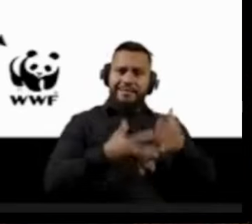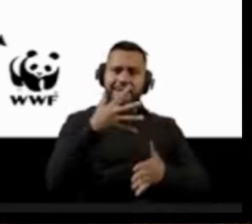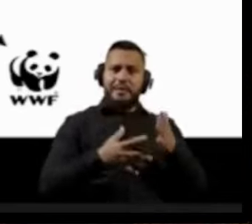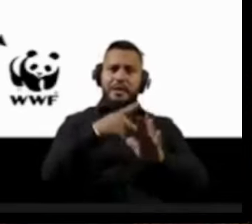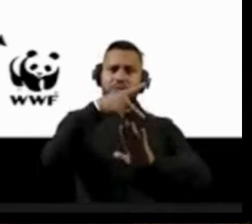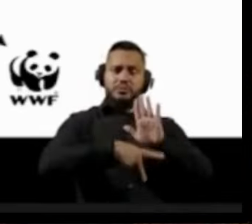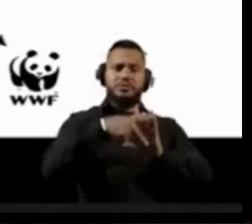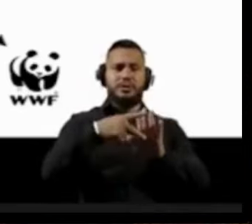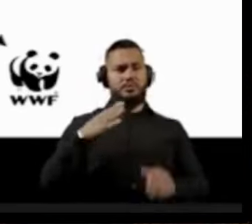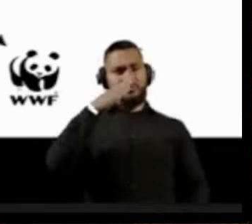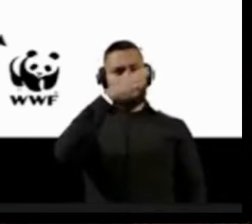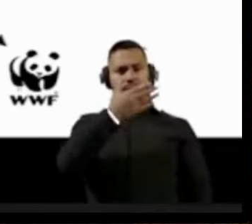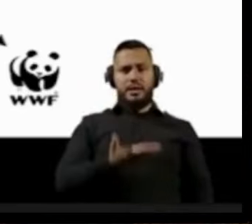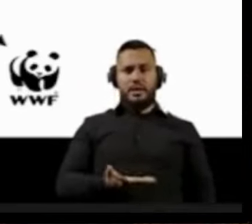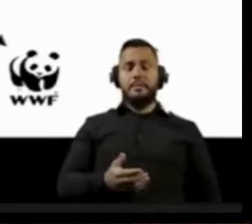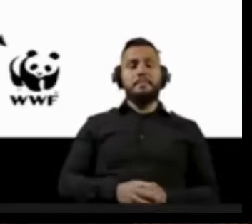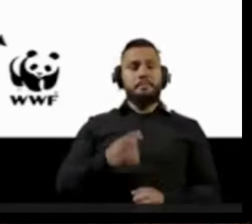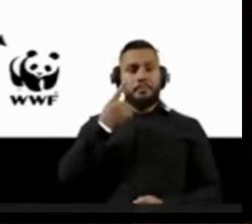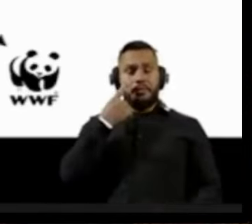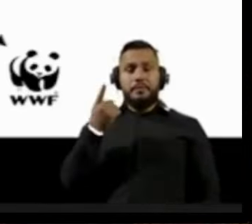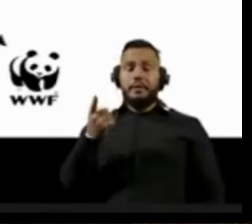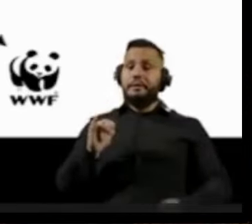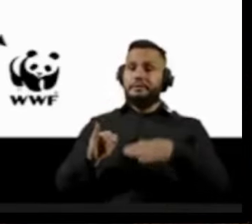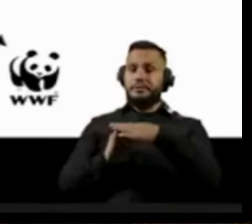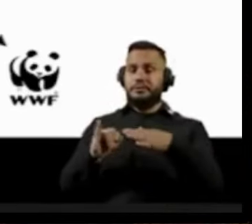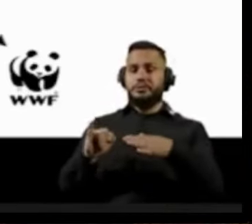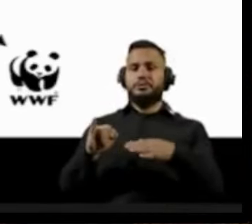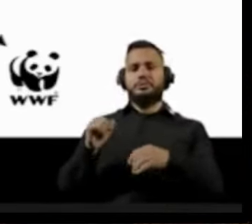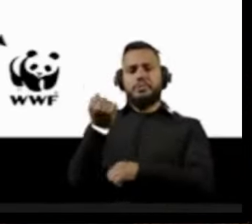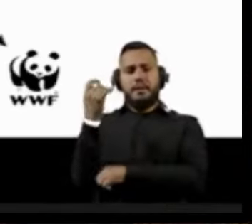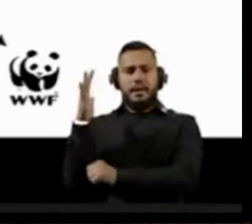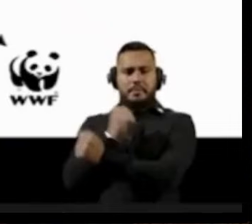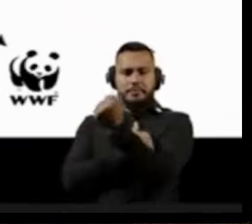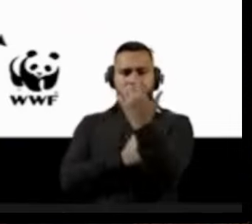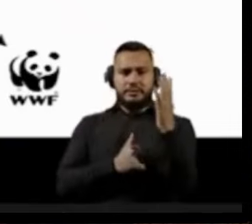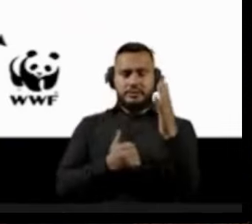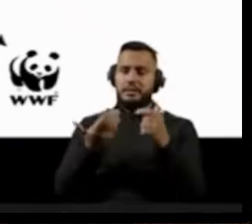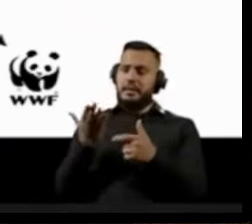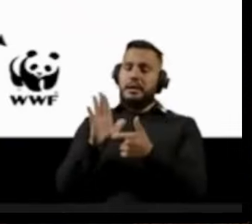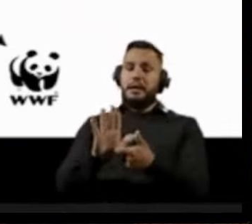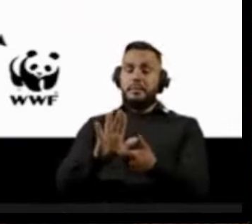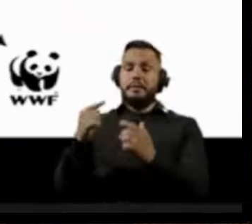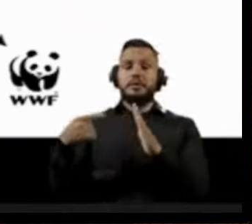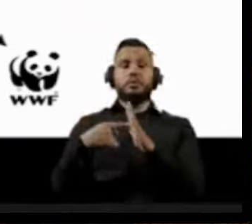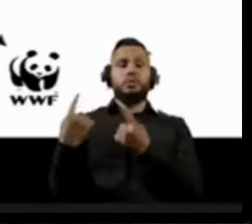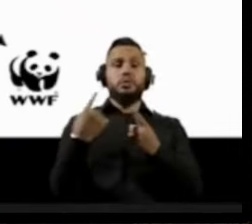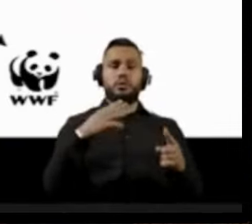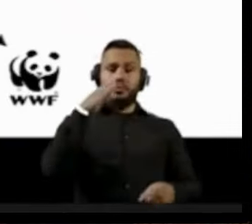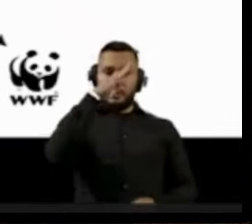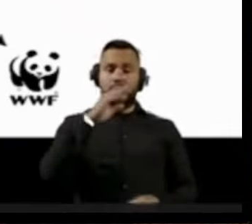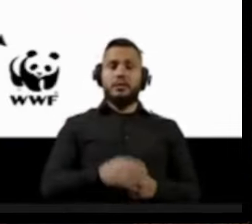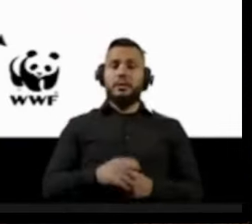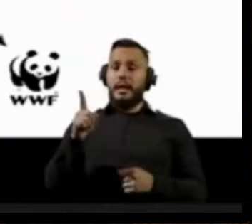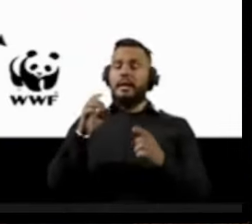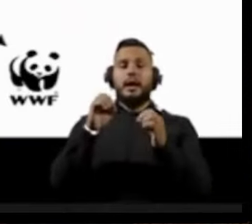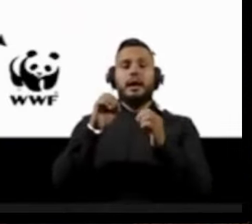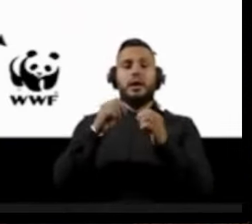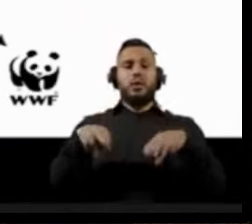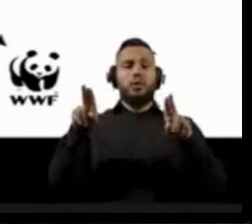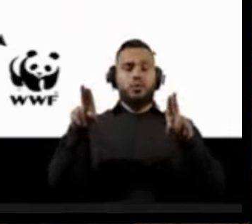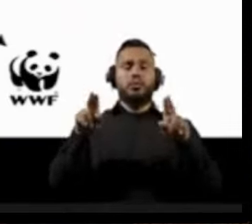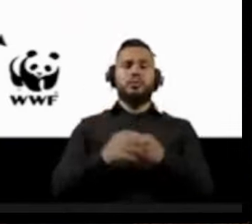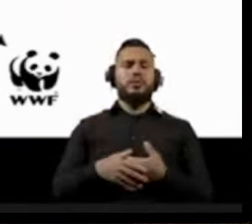o governo Bolsonaro. Então vamos ver aqui, as entidades do meio ambiente apresentam denúncia contra Bolsonaro na ONU. Quais entidades?